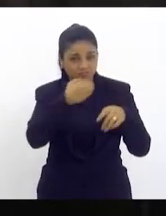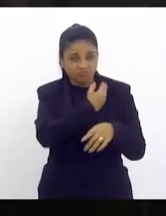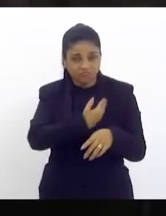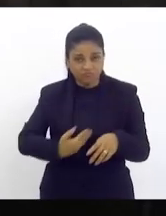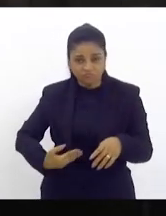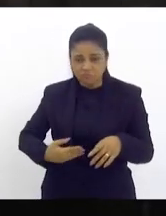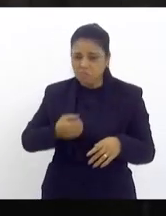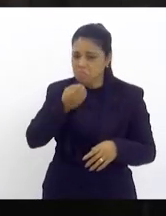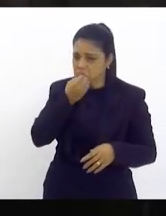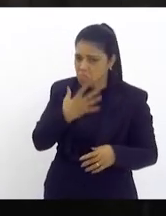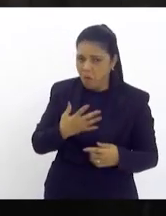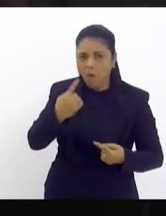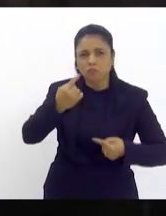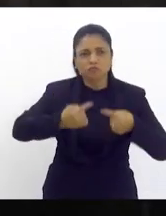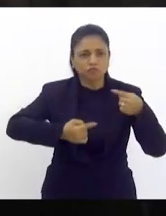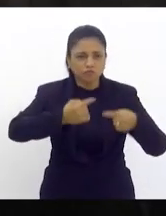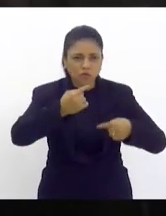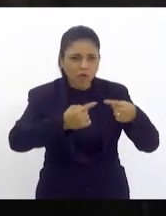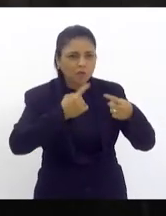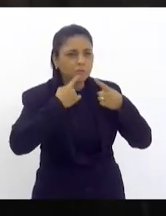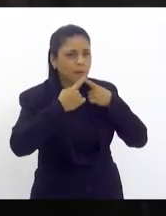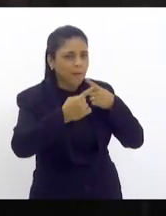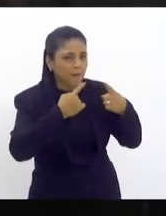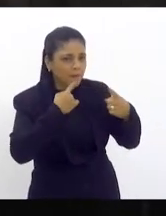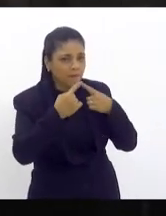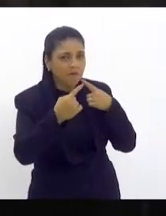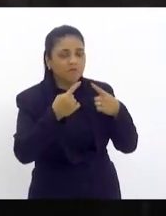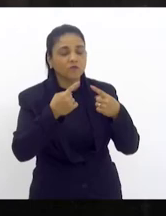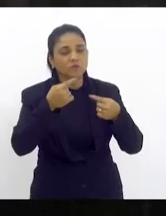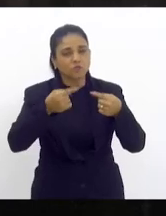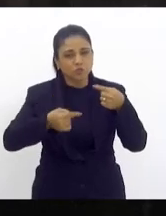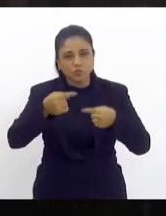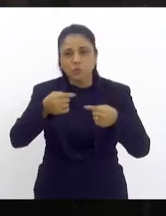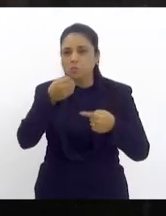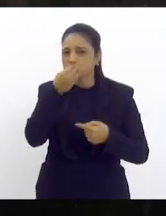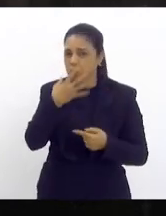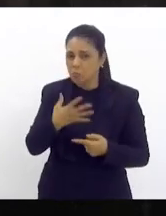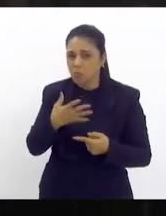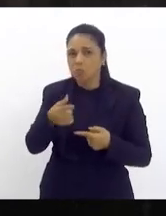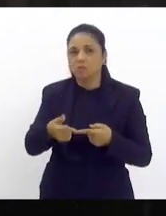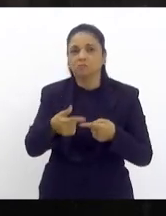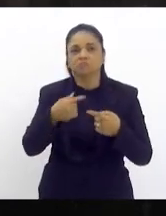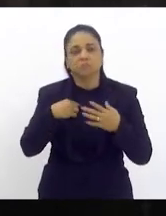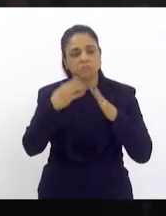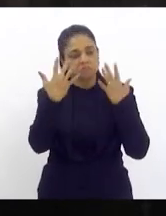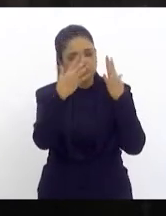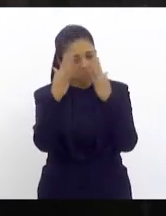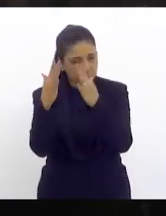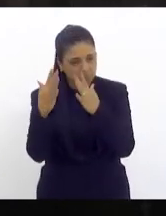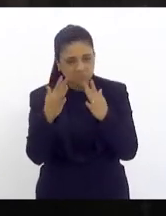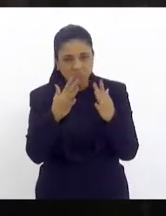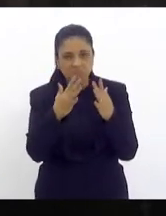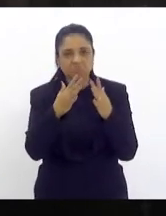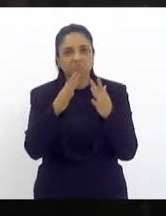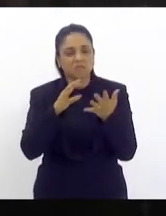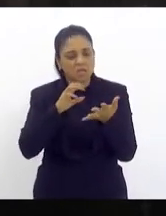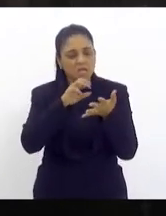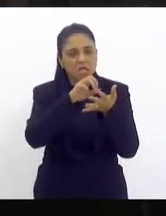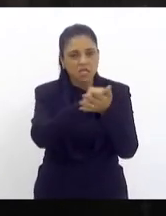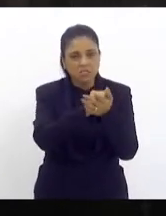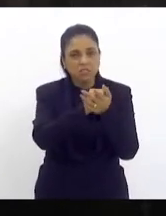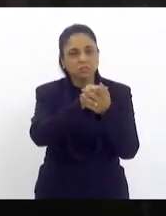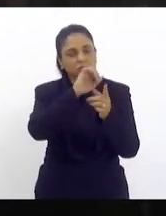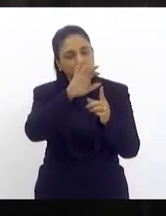com bom diálogo a gente conseguiu fazer a discussão e fica aqui a minha saudação o meu registro de elogio aos